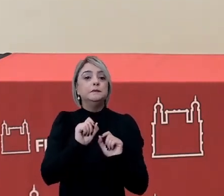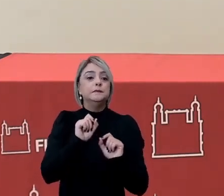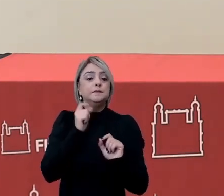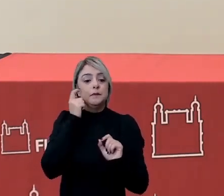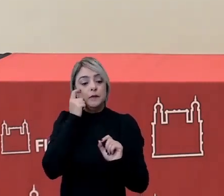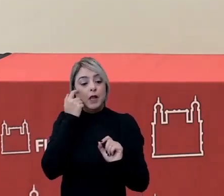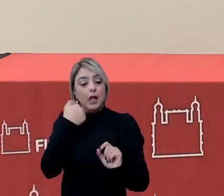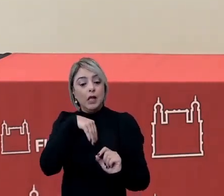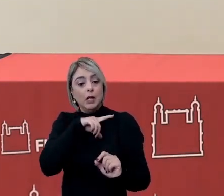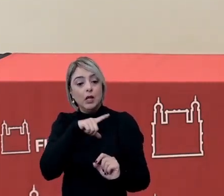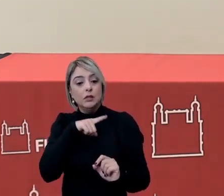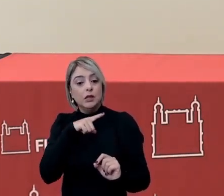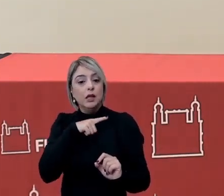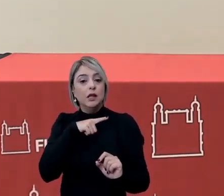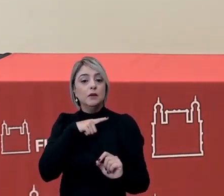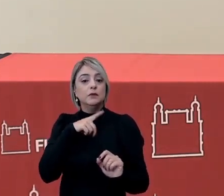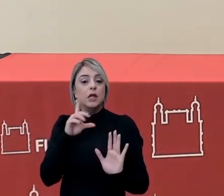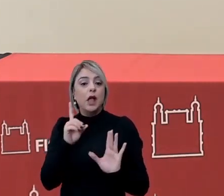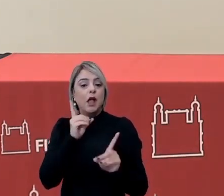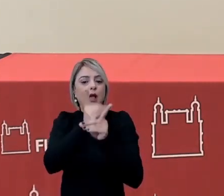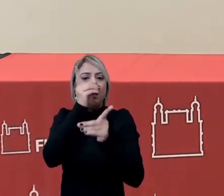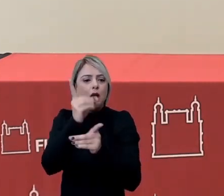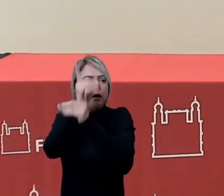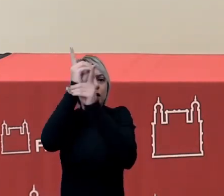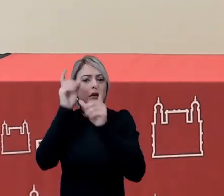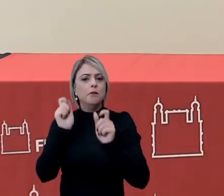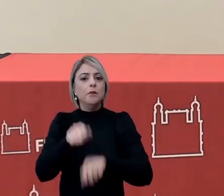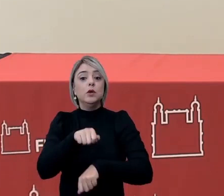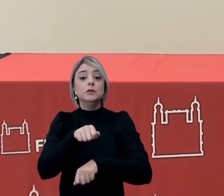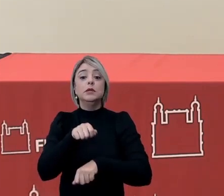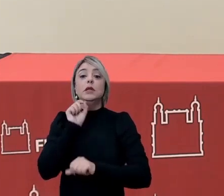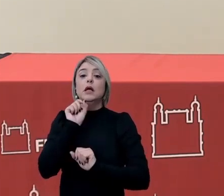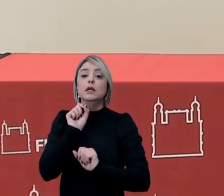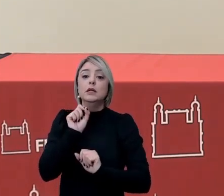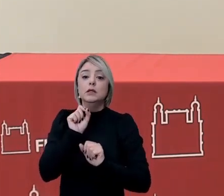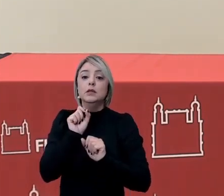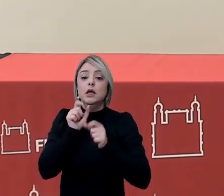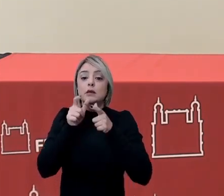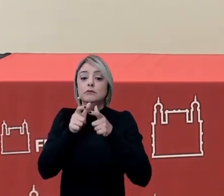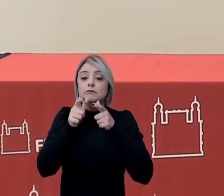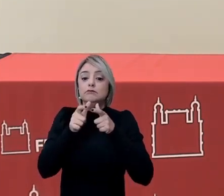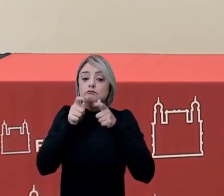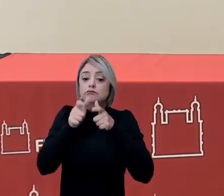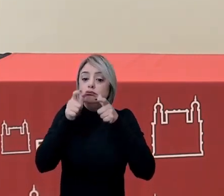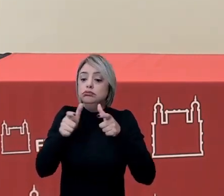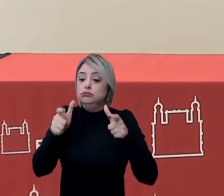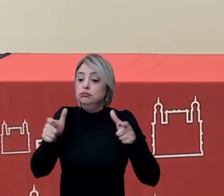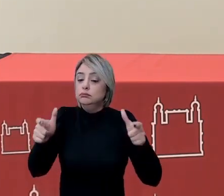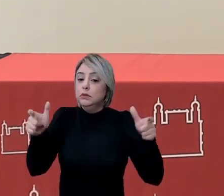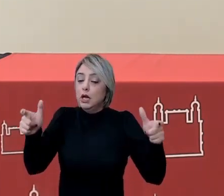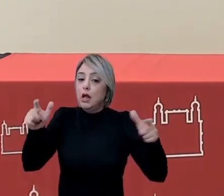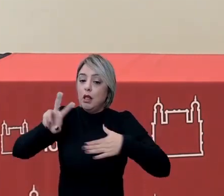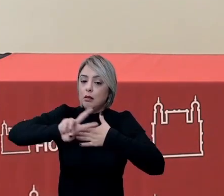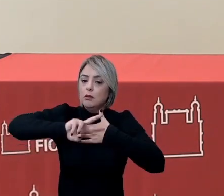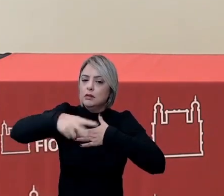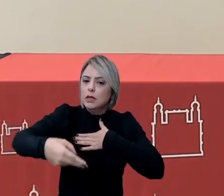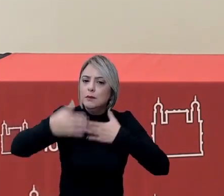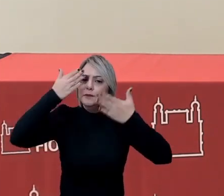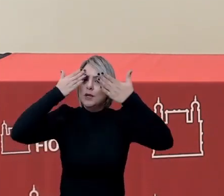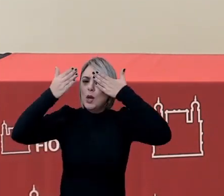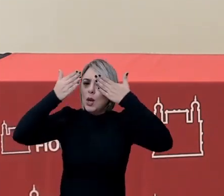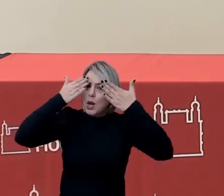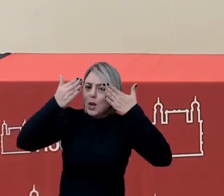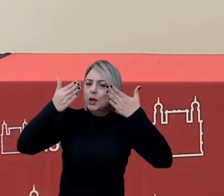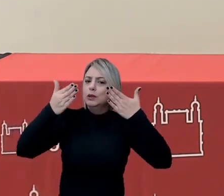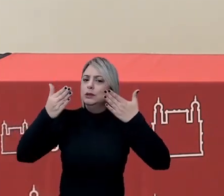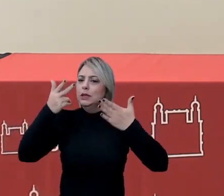gente tem identificado a possibilidade de extensão digamos assim das consequências psicológicas